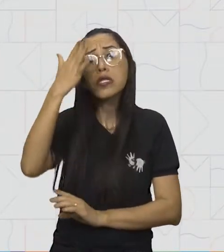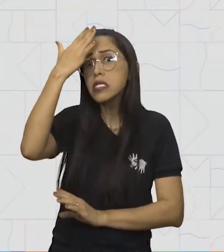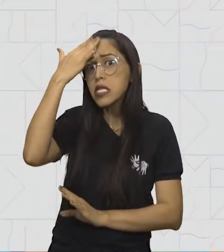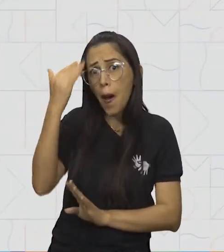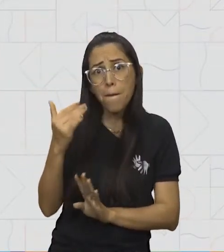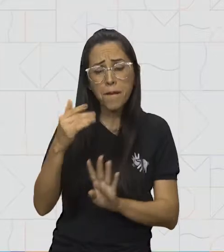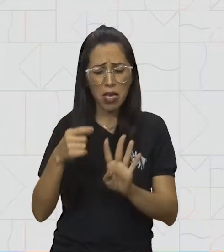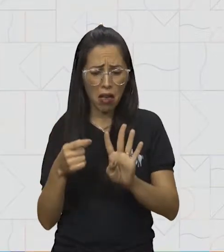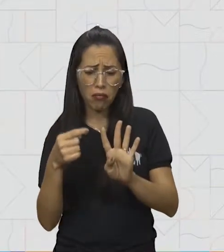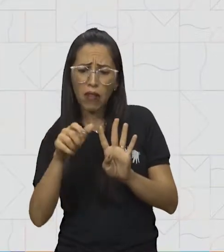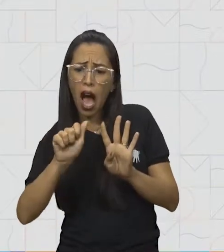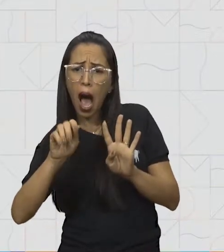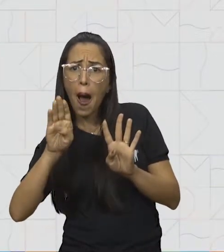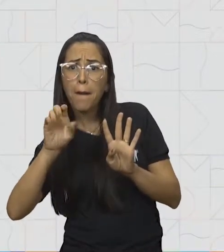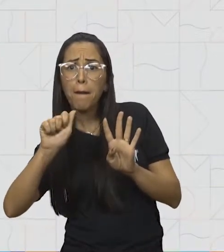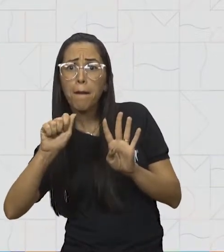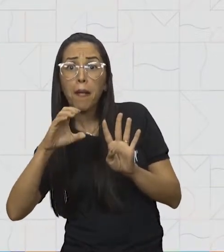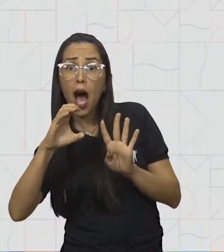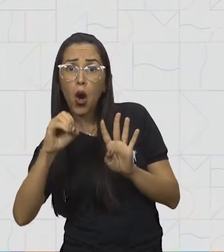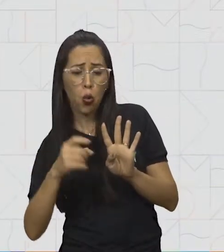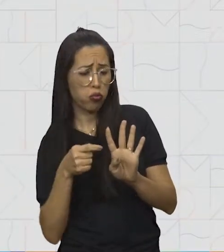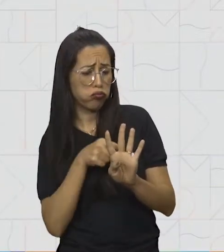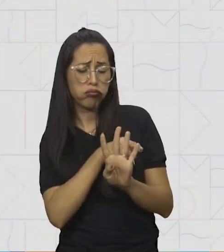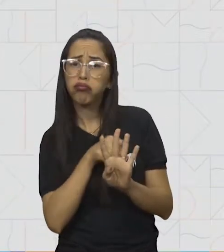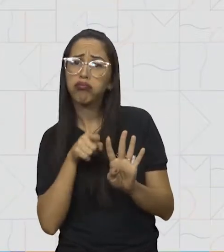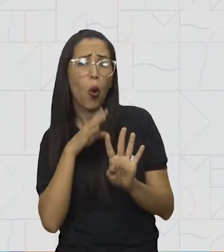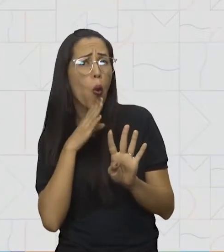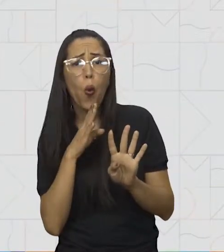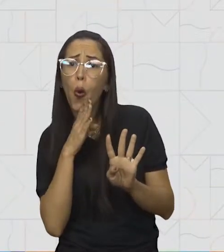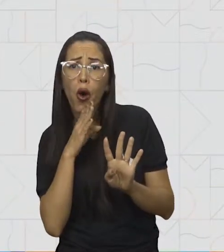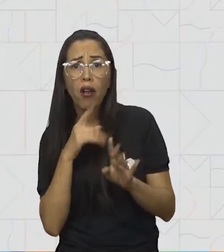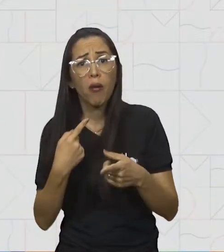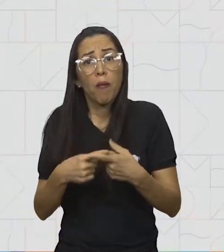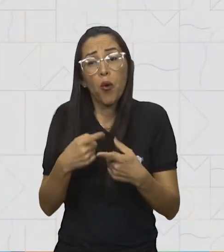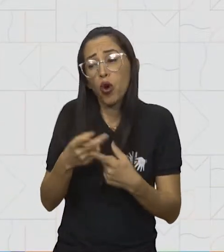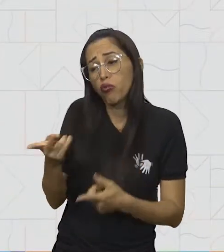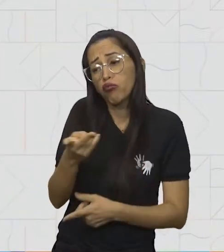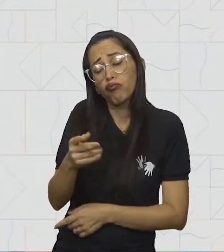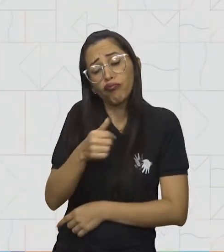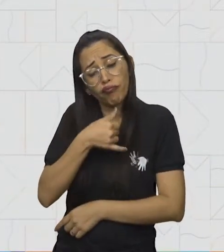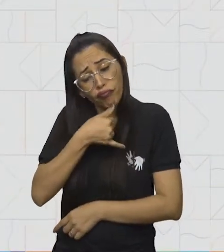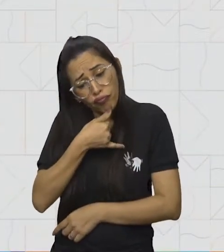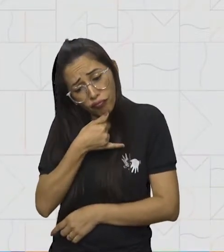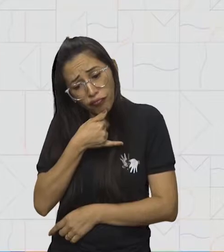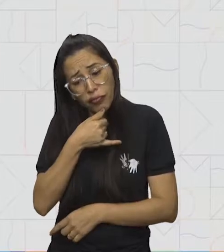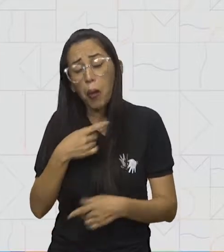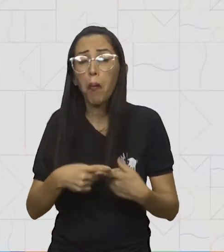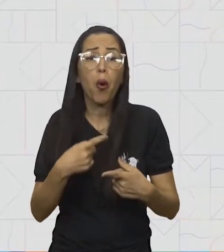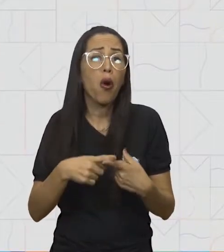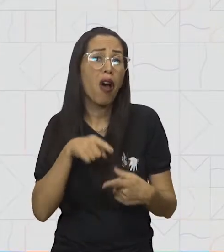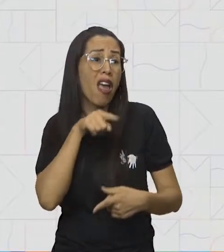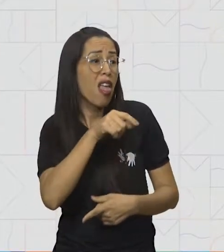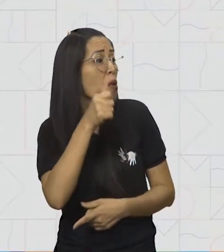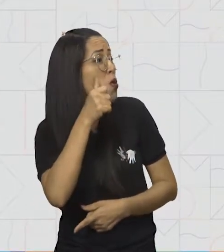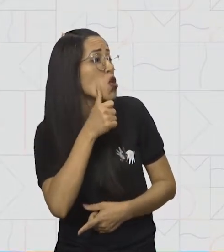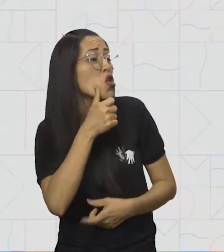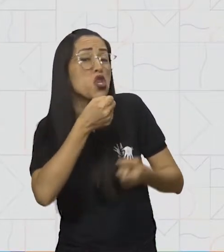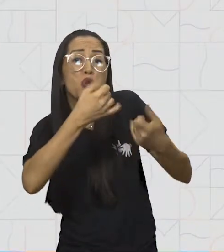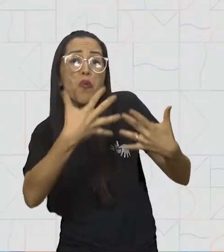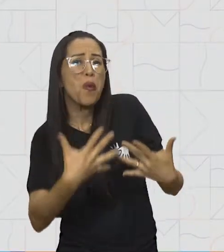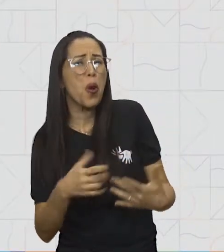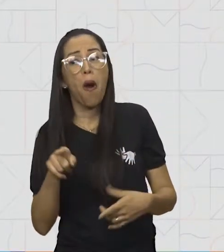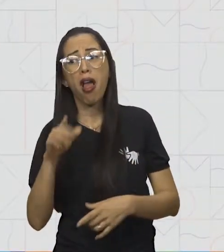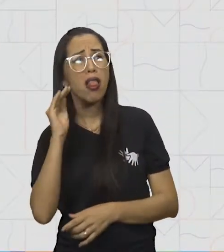ábaco. Os dois amigos ficaram muito tristes, pois não imaginavam do que Maria falara. Então